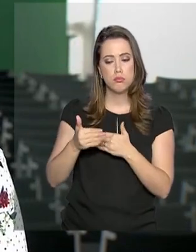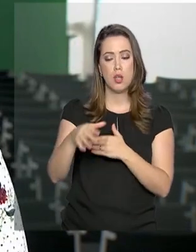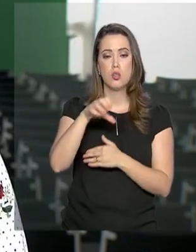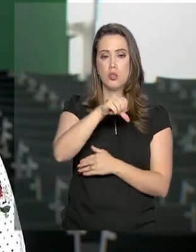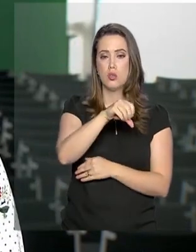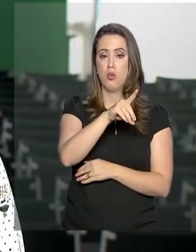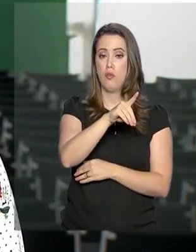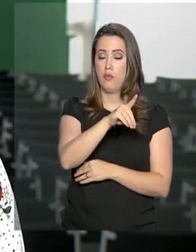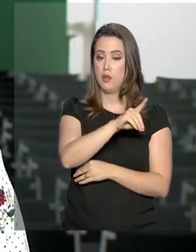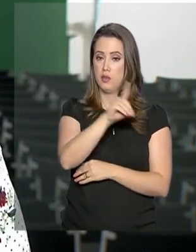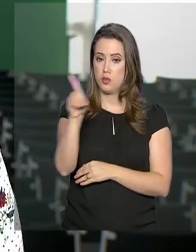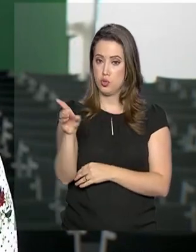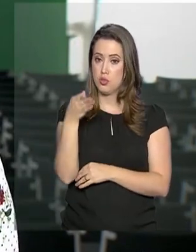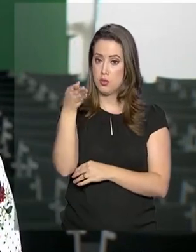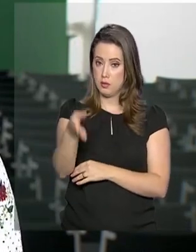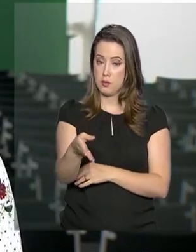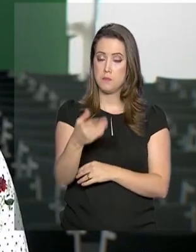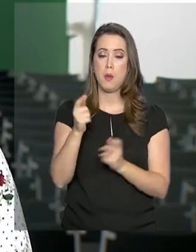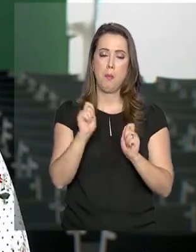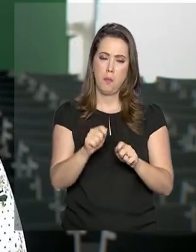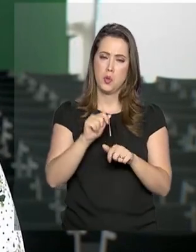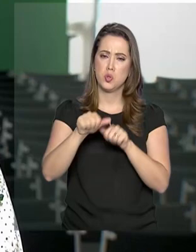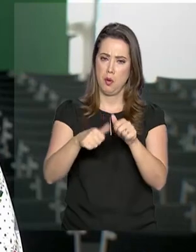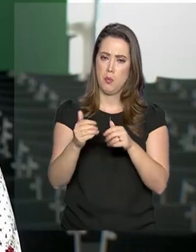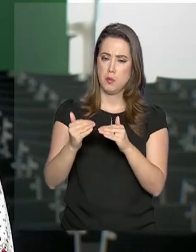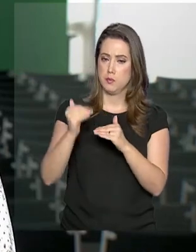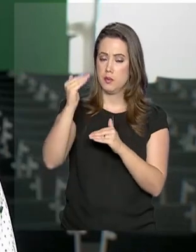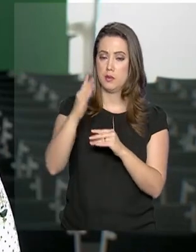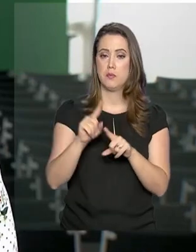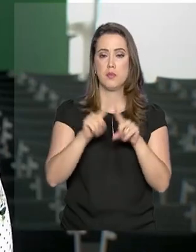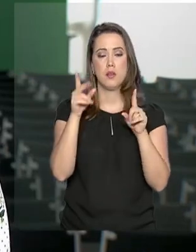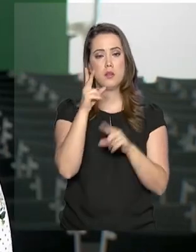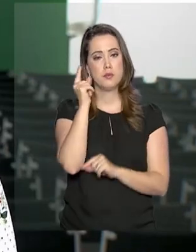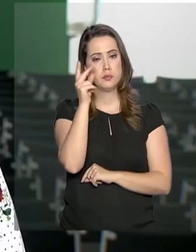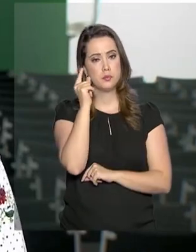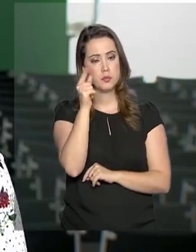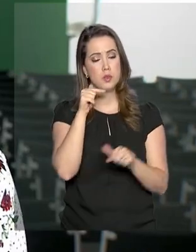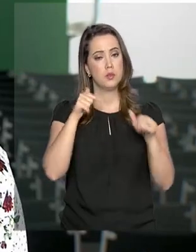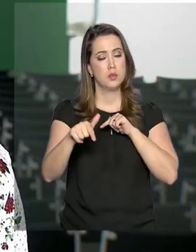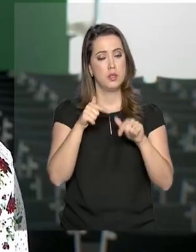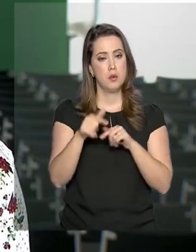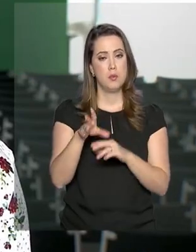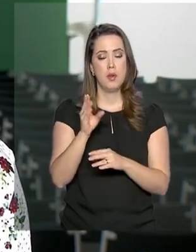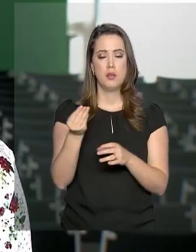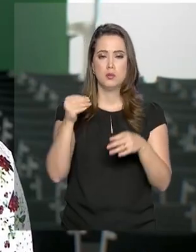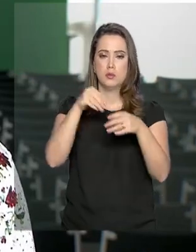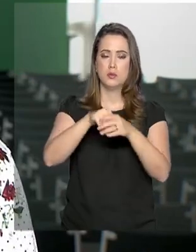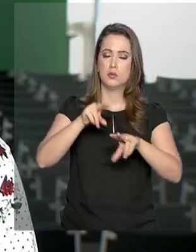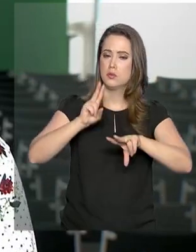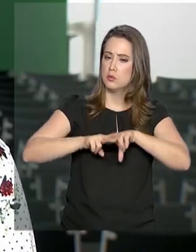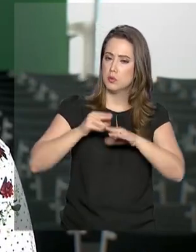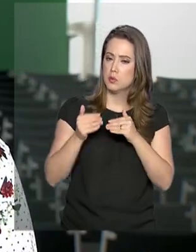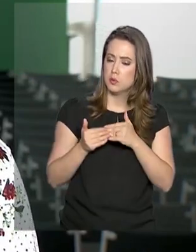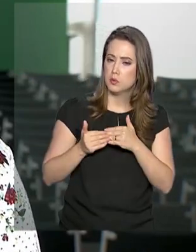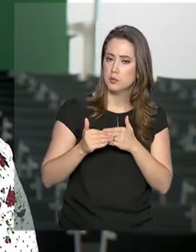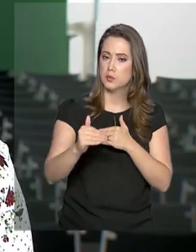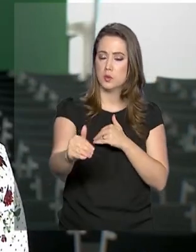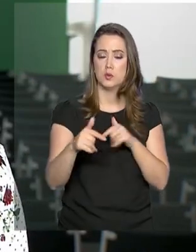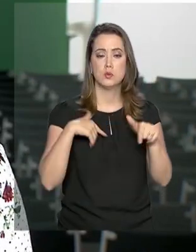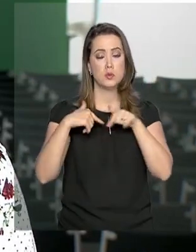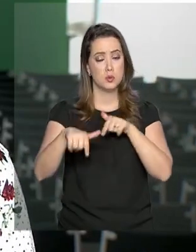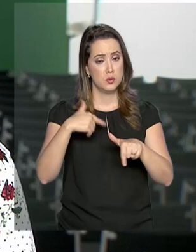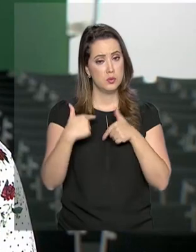prazo que pode ser prorrogado. Já no Ceará, a Força-Tarefa de Intervenção Penitenciária continua nas